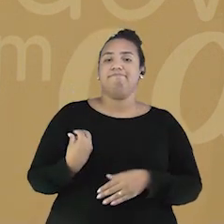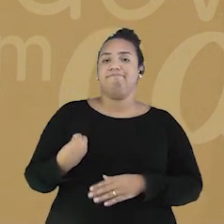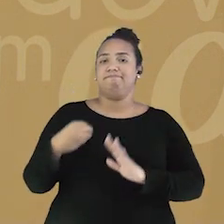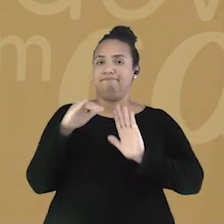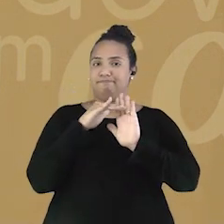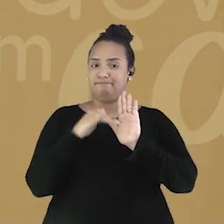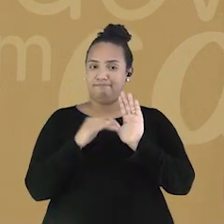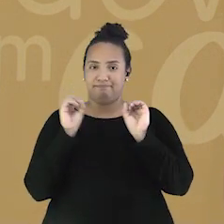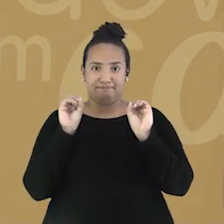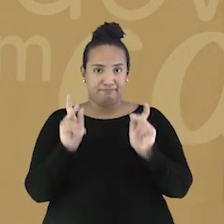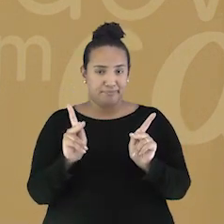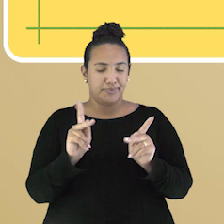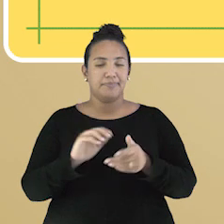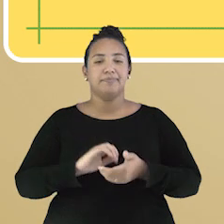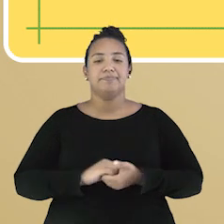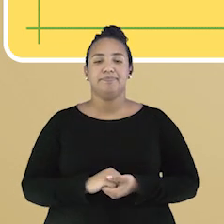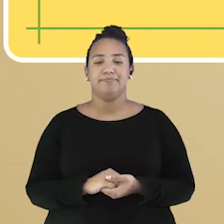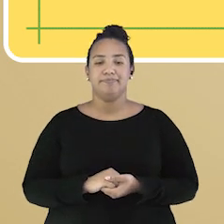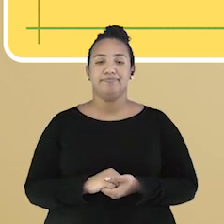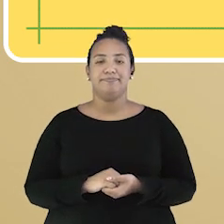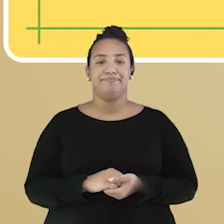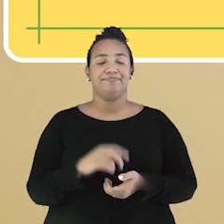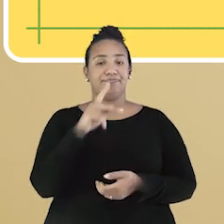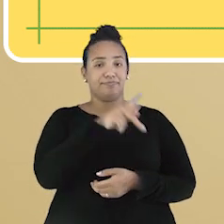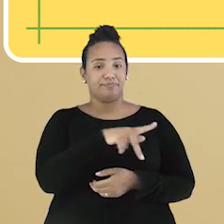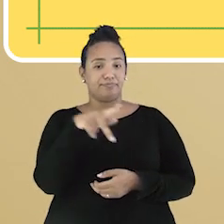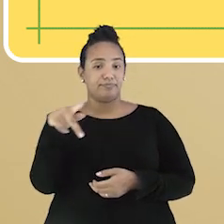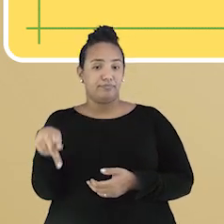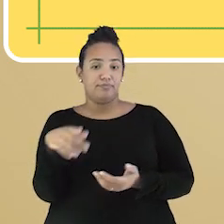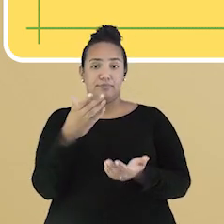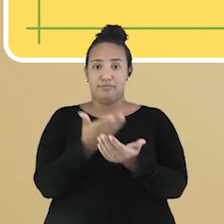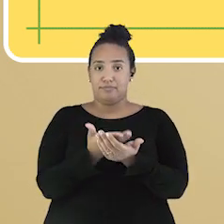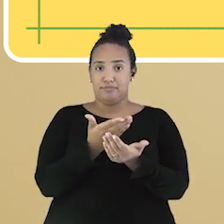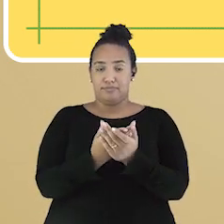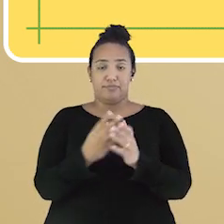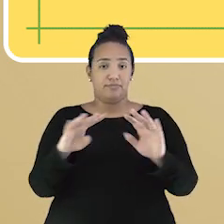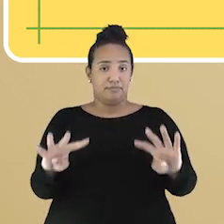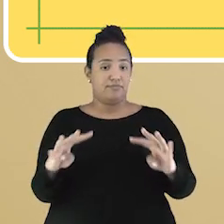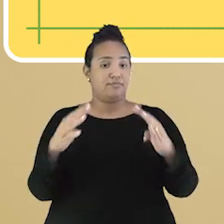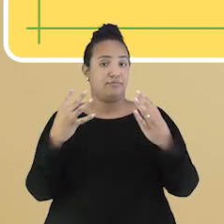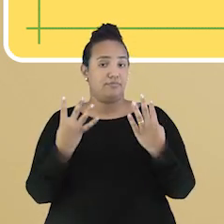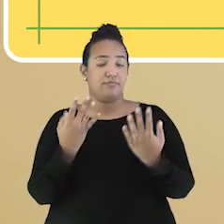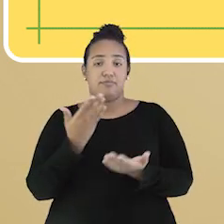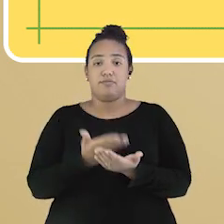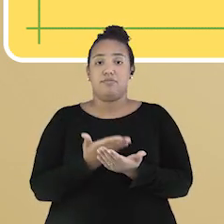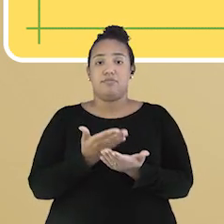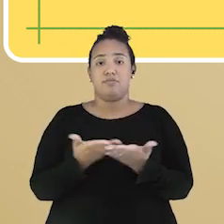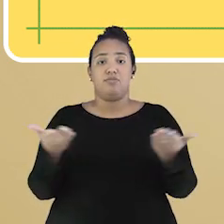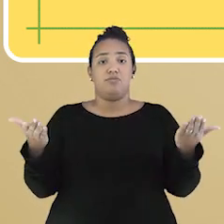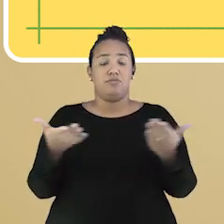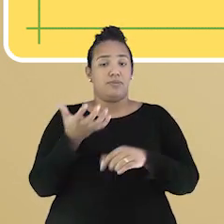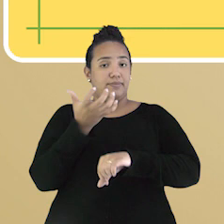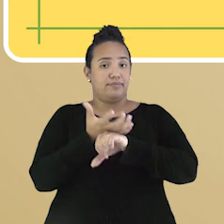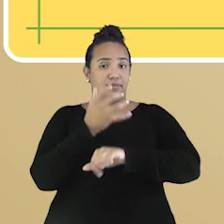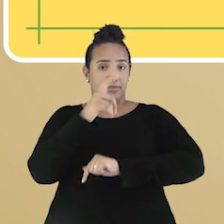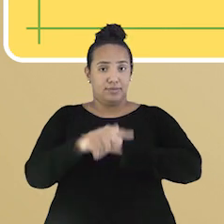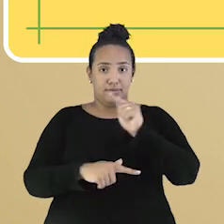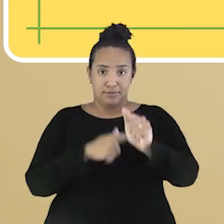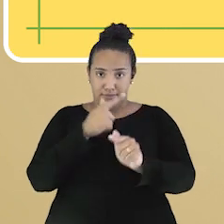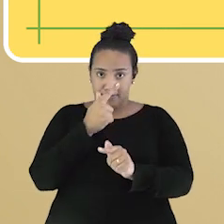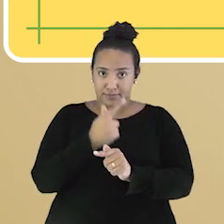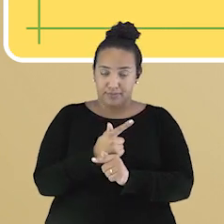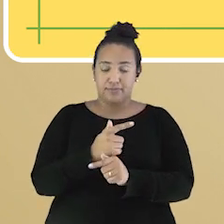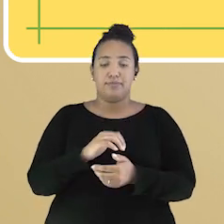de registrar sua presença, ok? Aos professores e professoras que nos acompanham, essa é aula da disciplina de